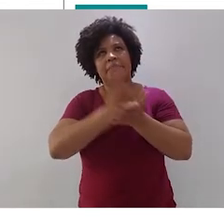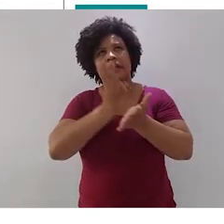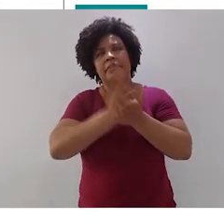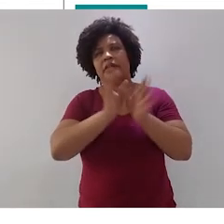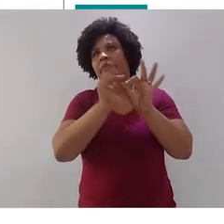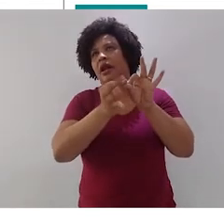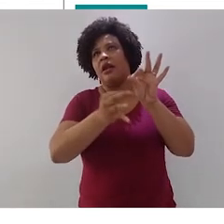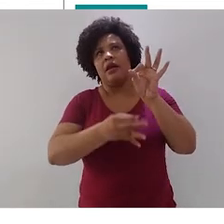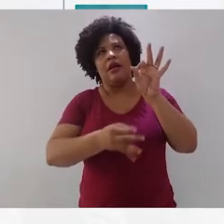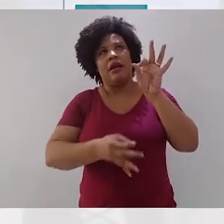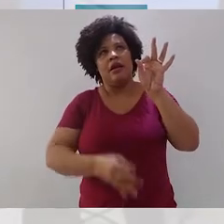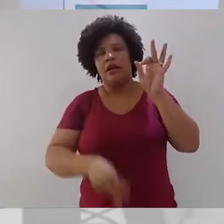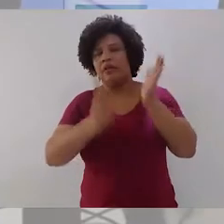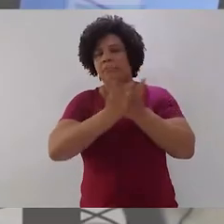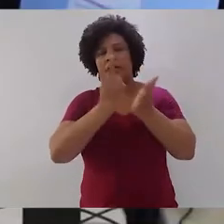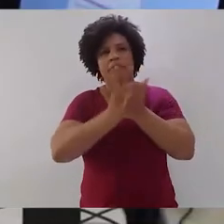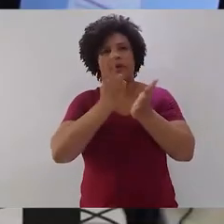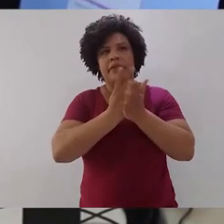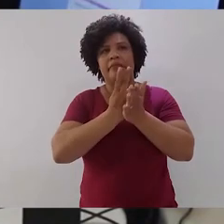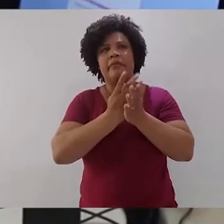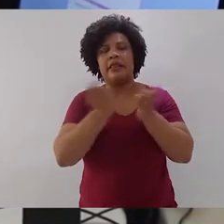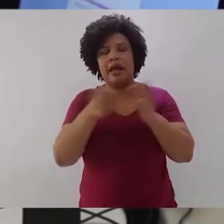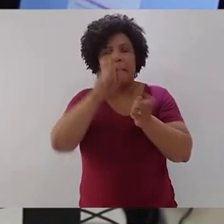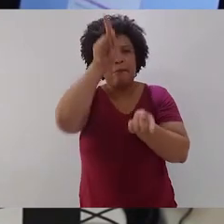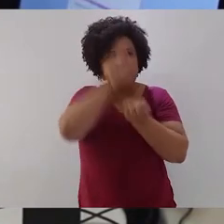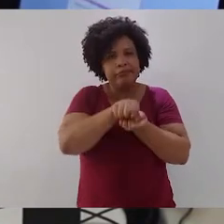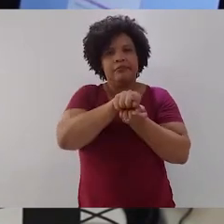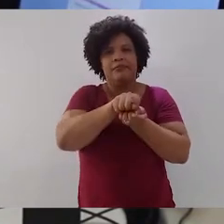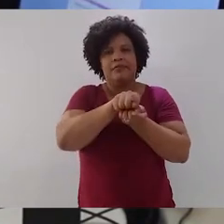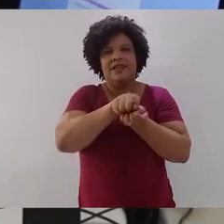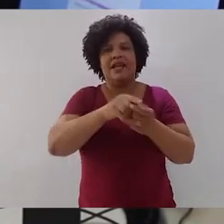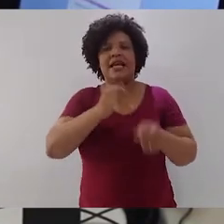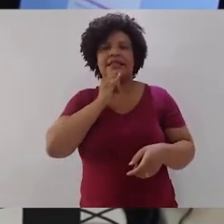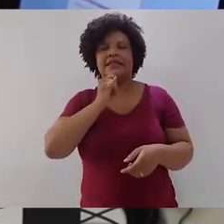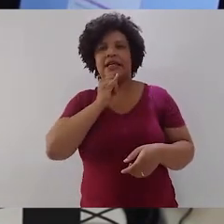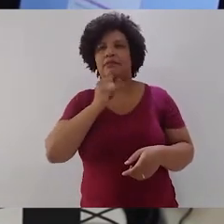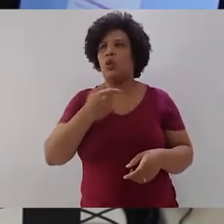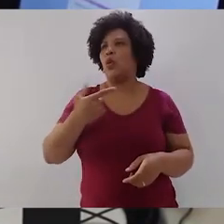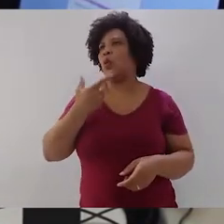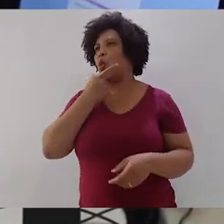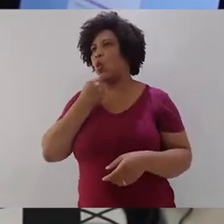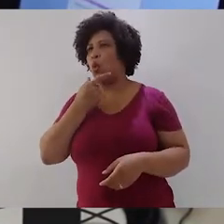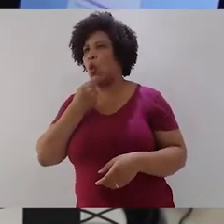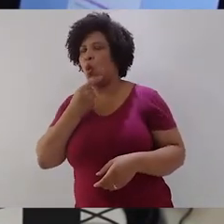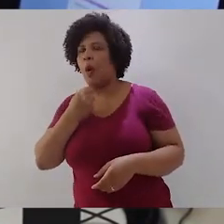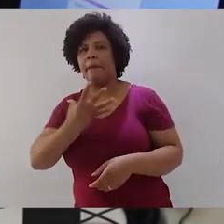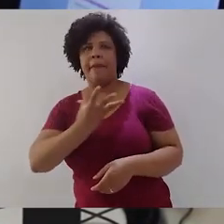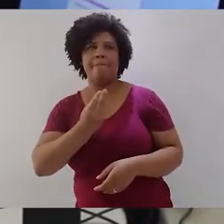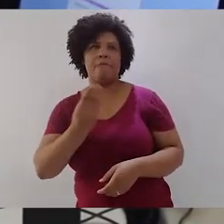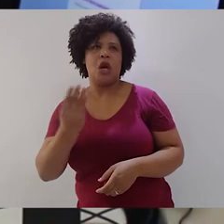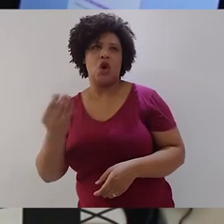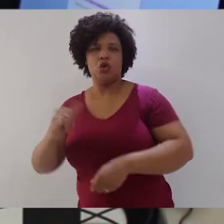exemplo, se eu falar o homem que é muito gordo, se eu simplesmente colocar o homem gordo, resolve. A construção do que